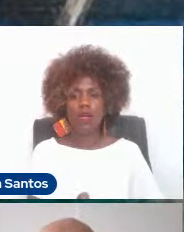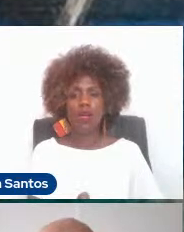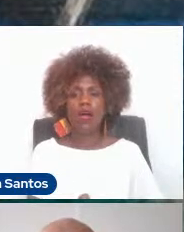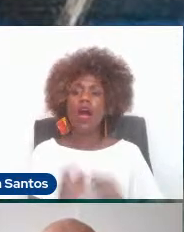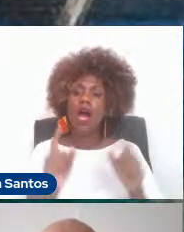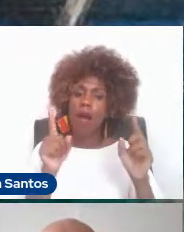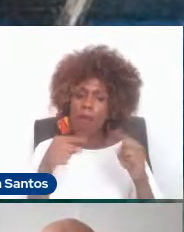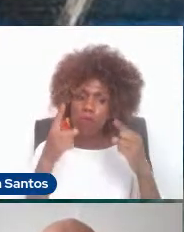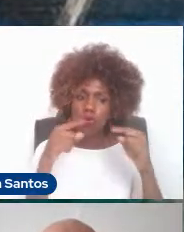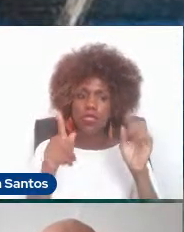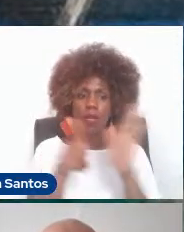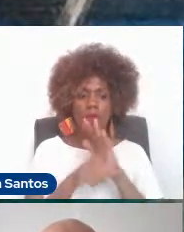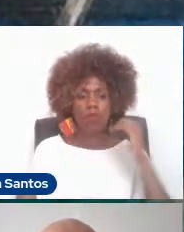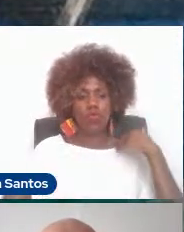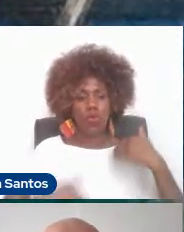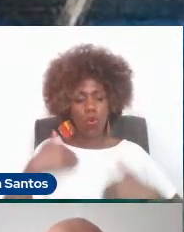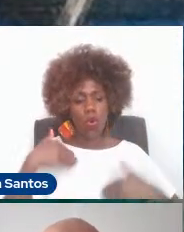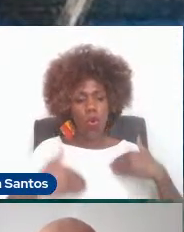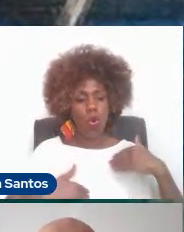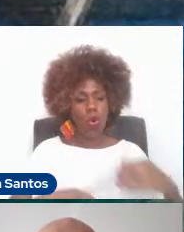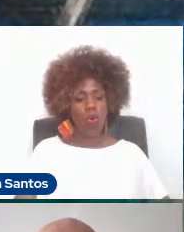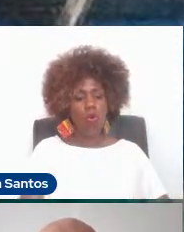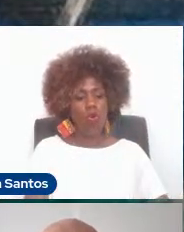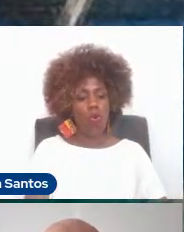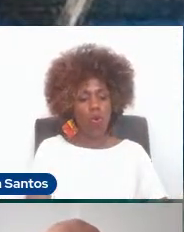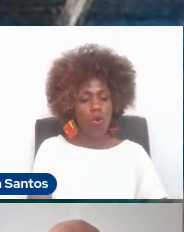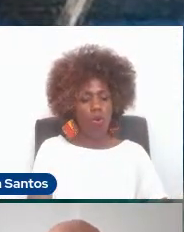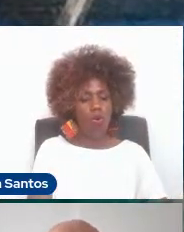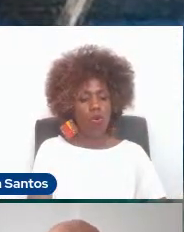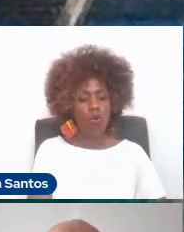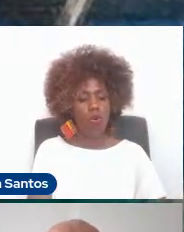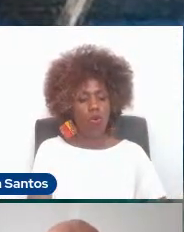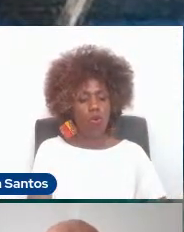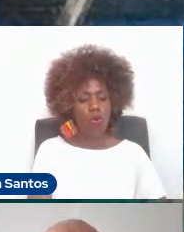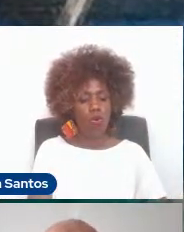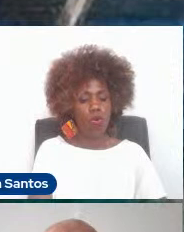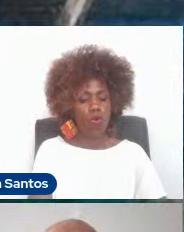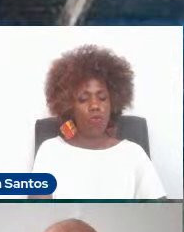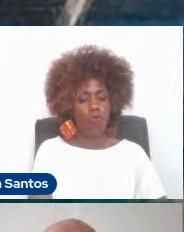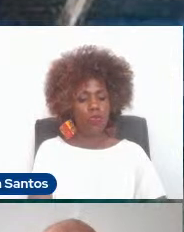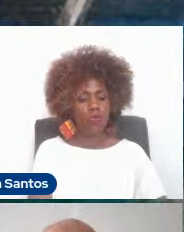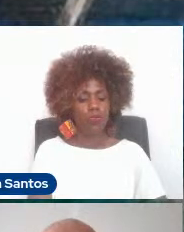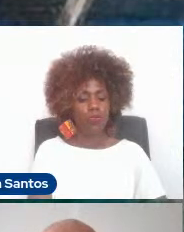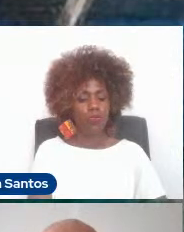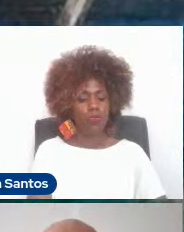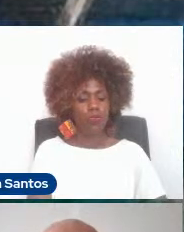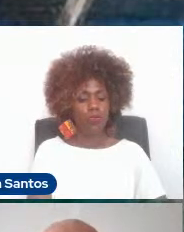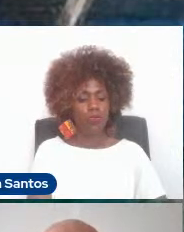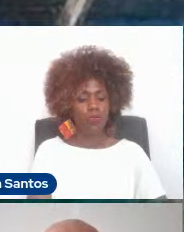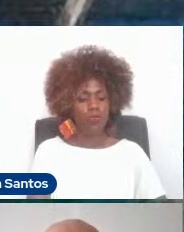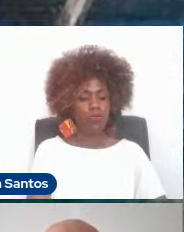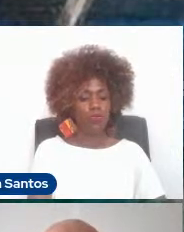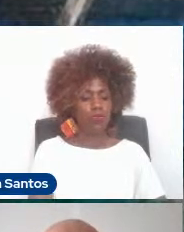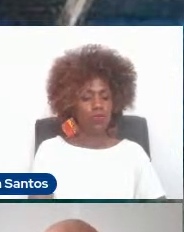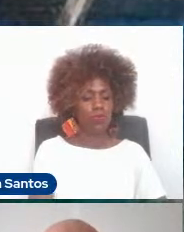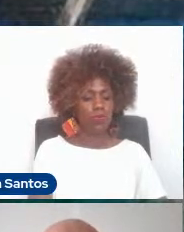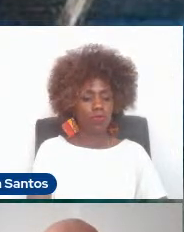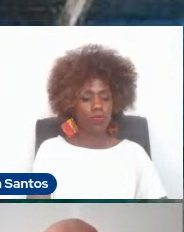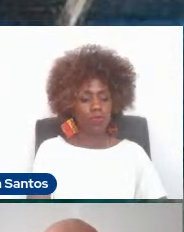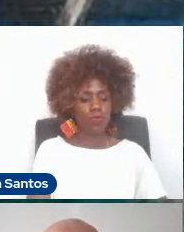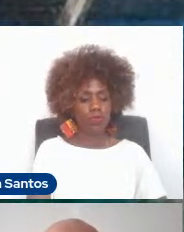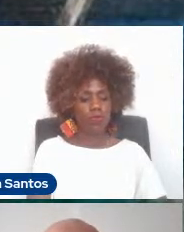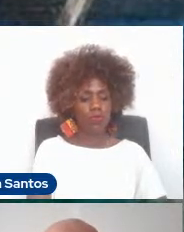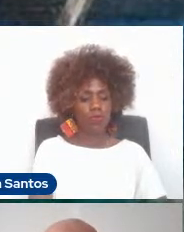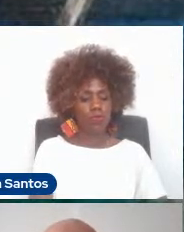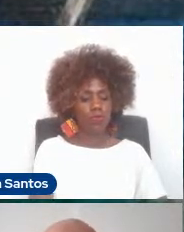musicalidade, que estaria tratando da mente e da alma. sendo que há uma hierarquia de valores